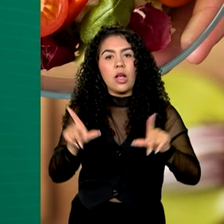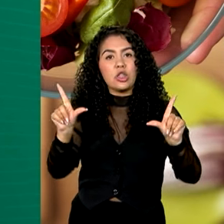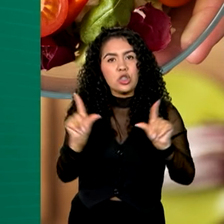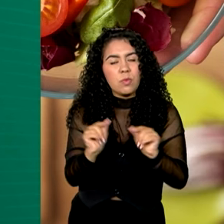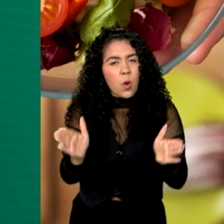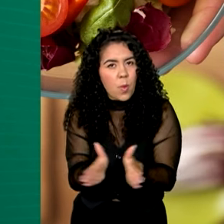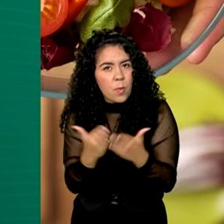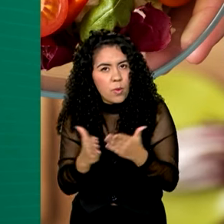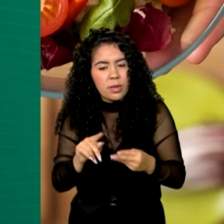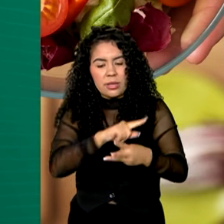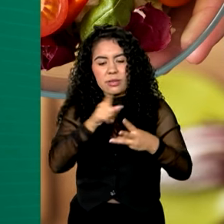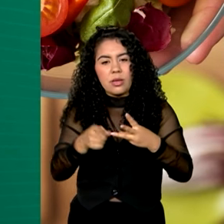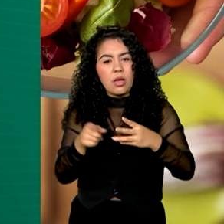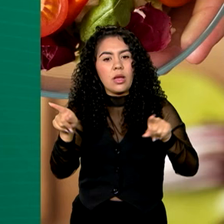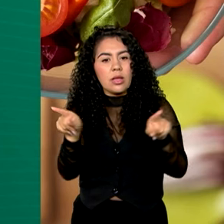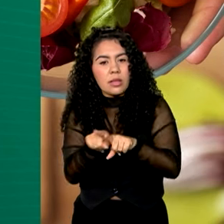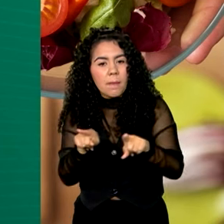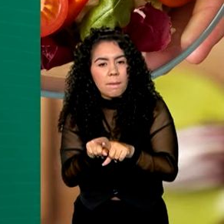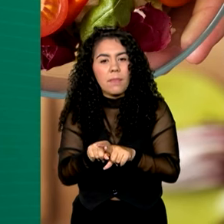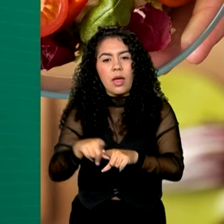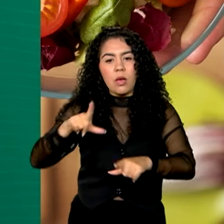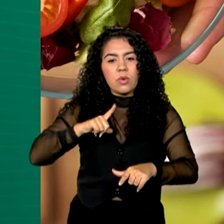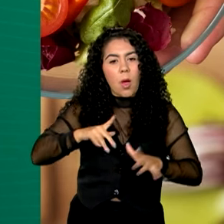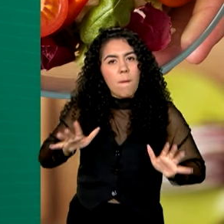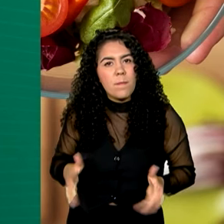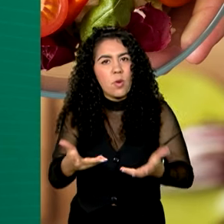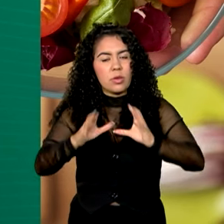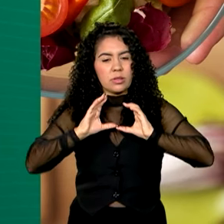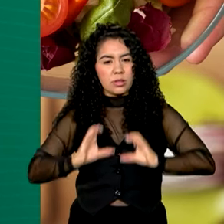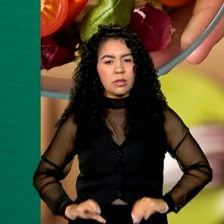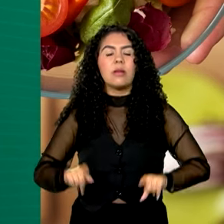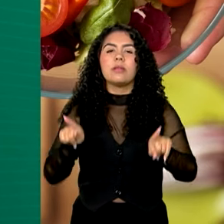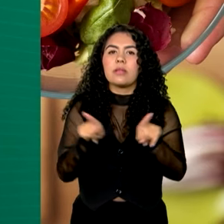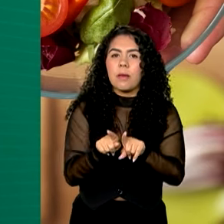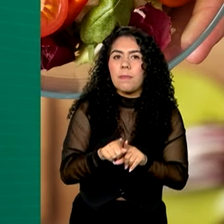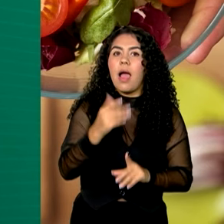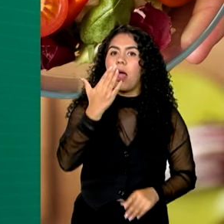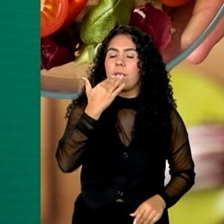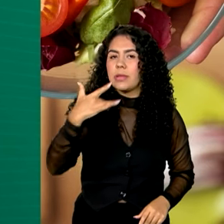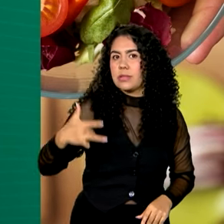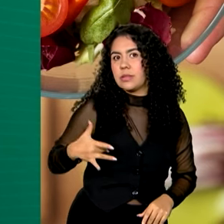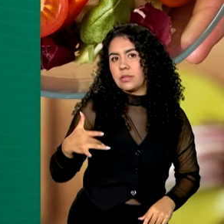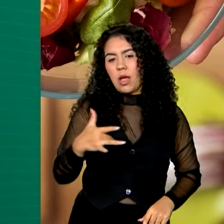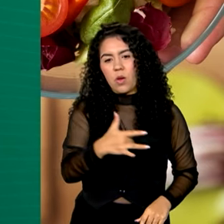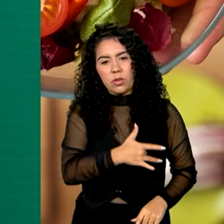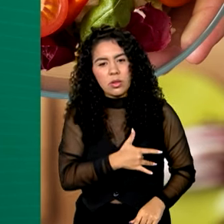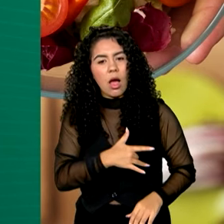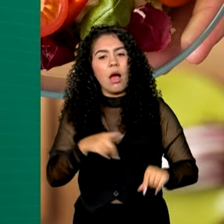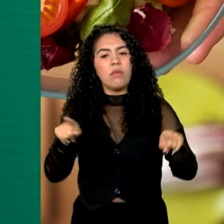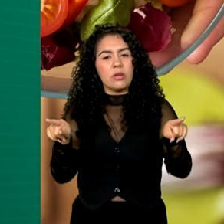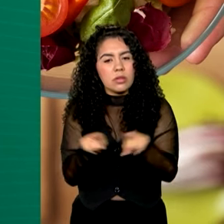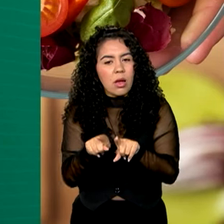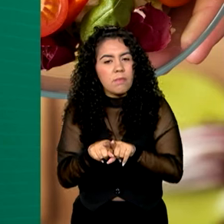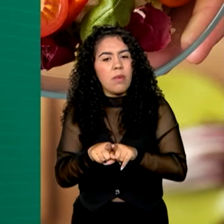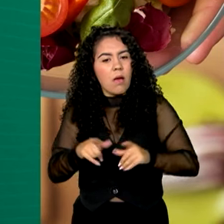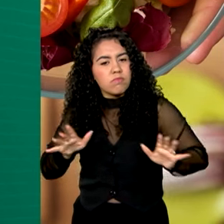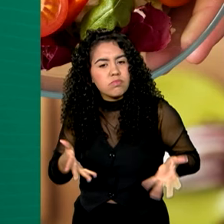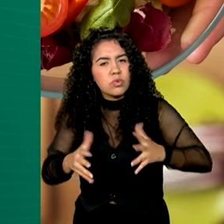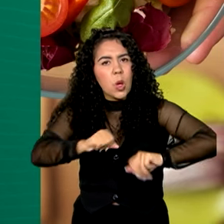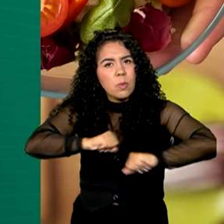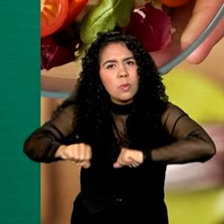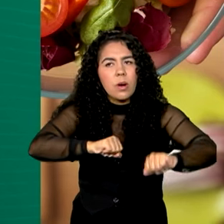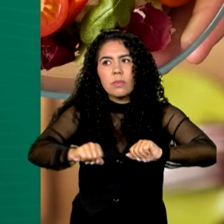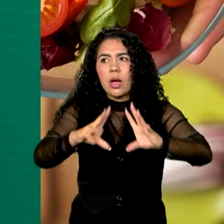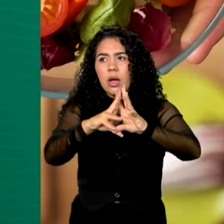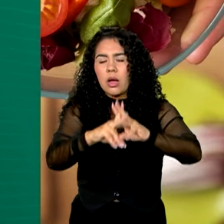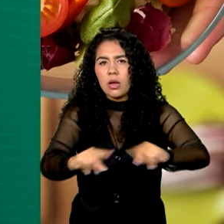segurança alimentar e nutricional, alimentação saudável da produção ao consumo e mobilização para o combate à